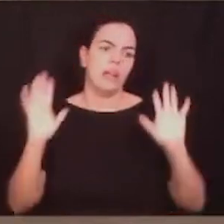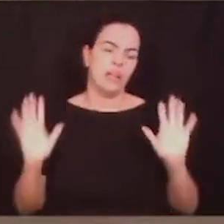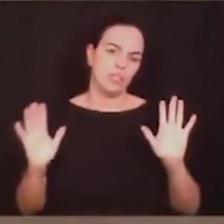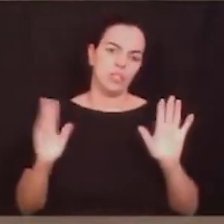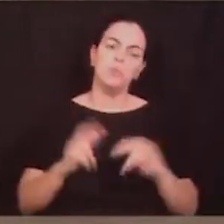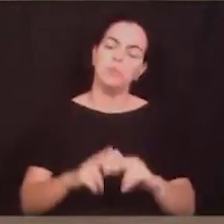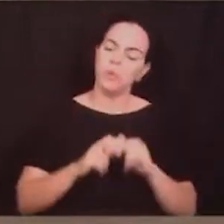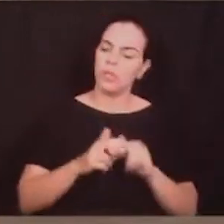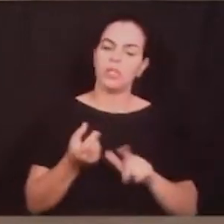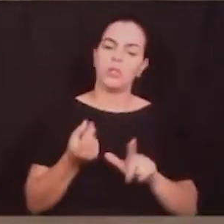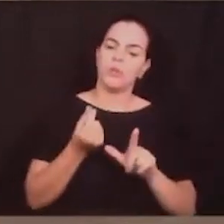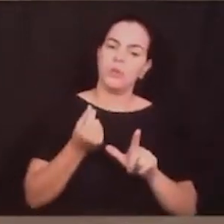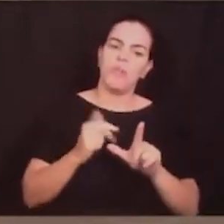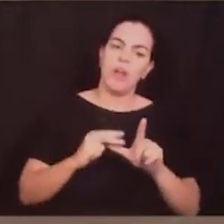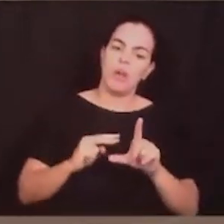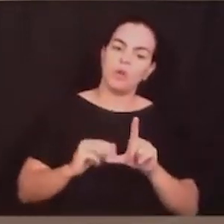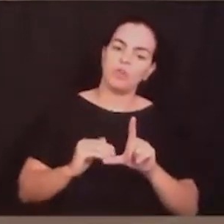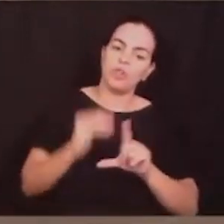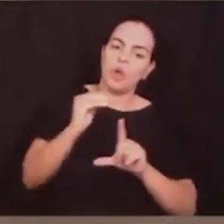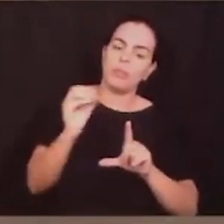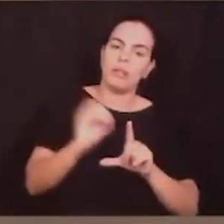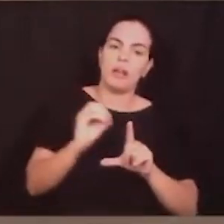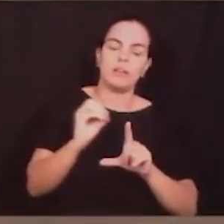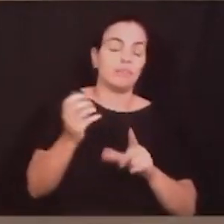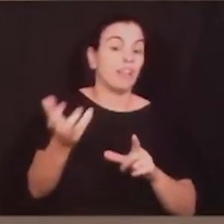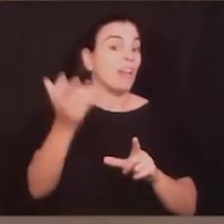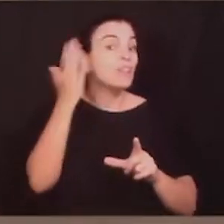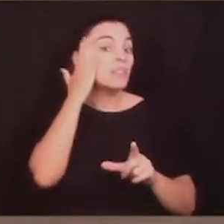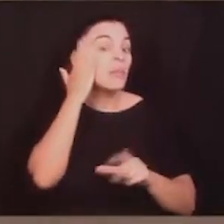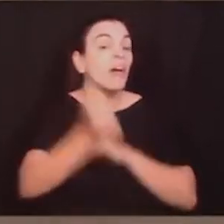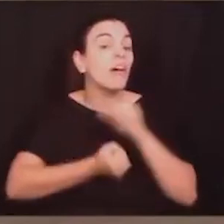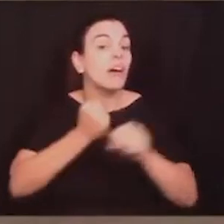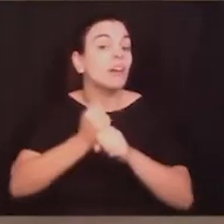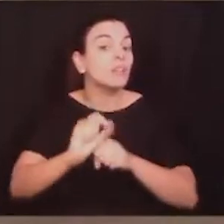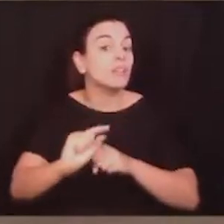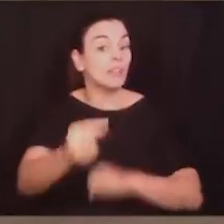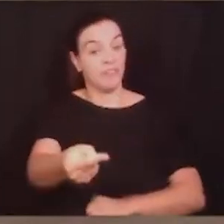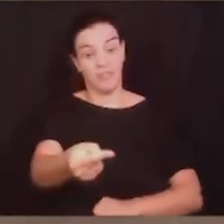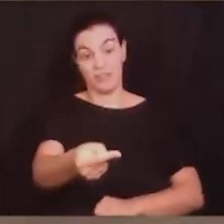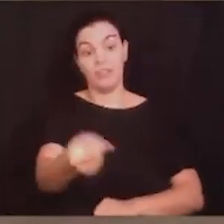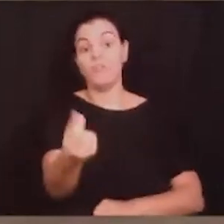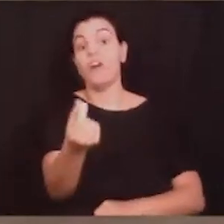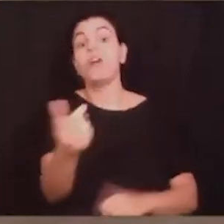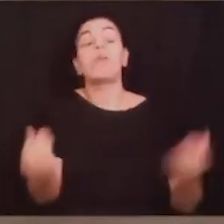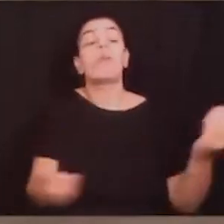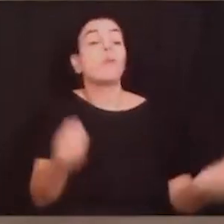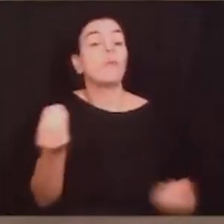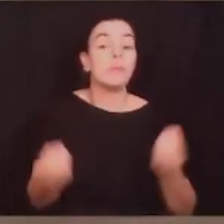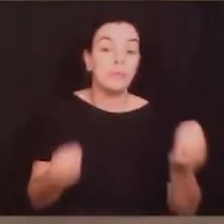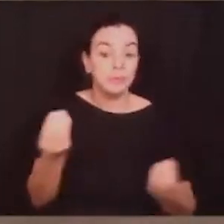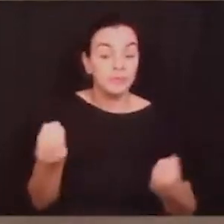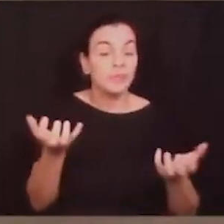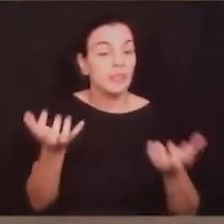gostaria de saber como é que fica o ano que vem essa tarifa. Agora, eu quero só relembrar aos senhores colegas, e eu espero que toda